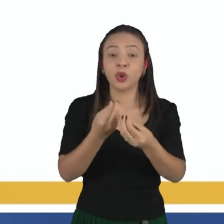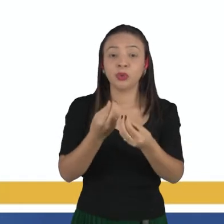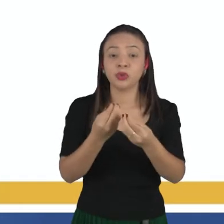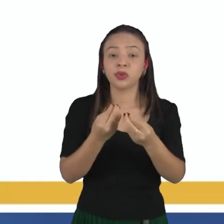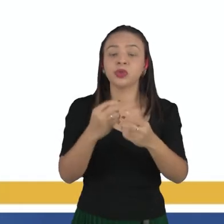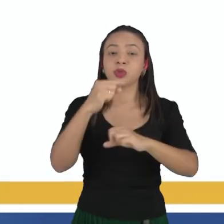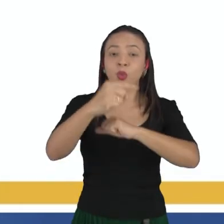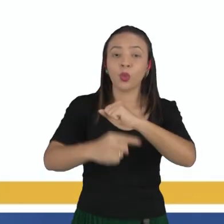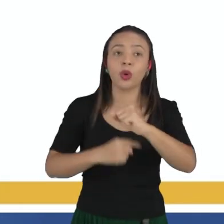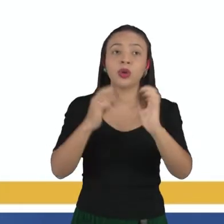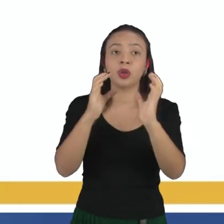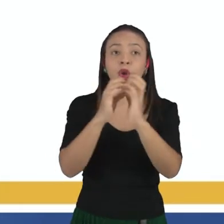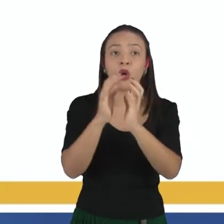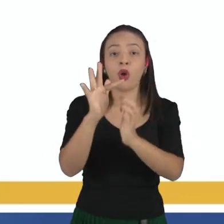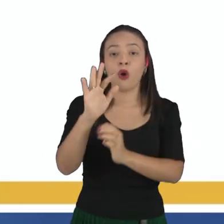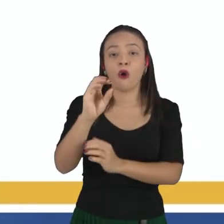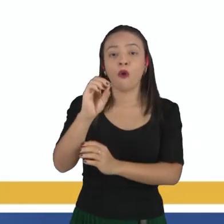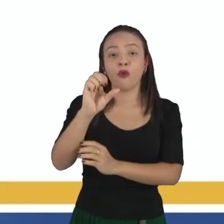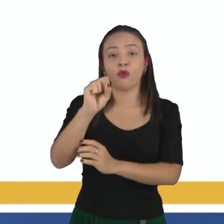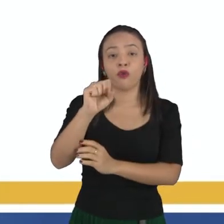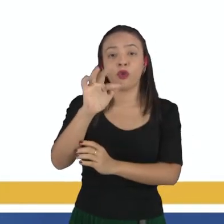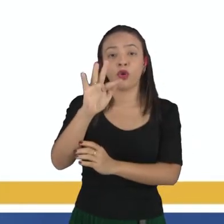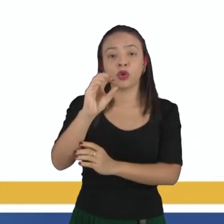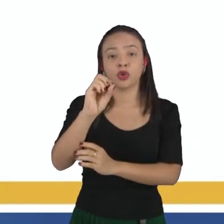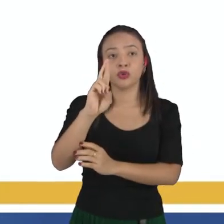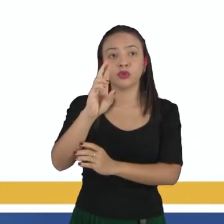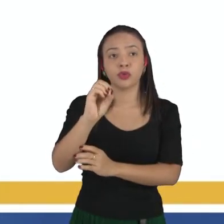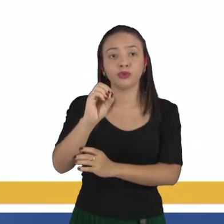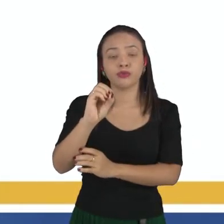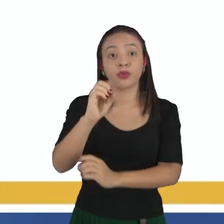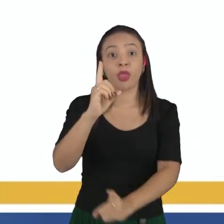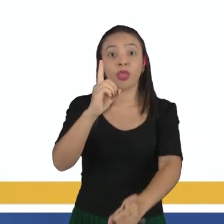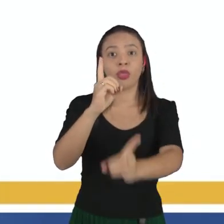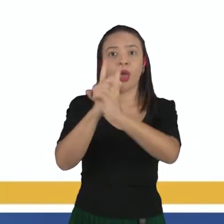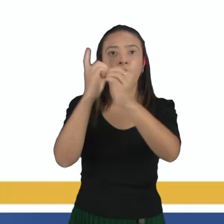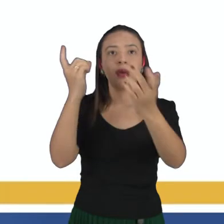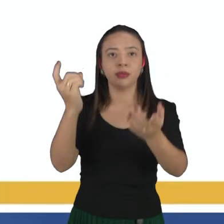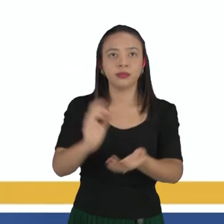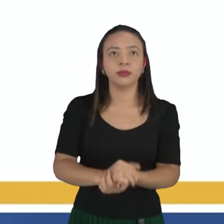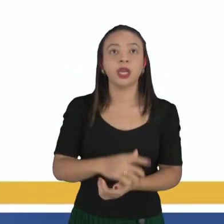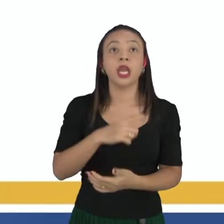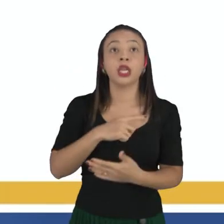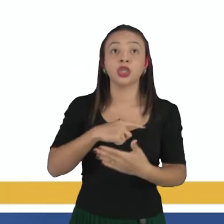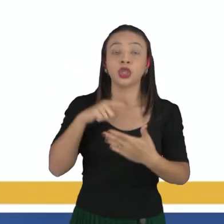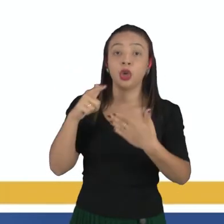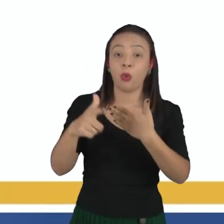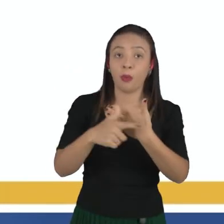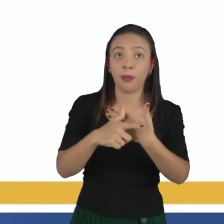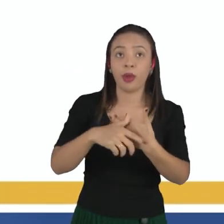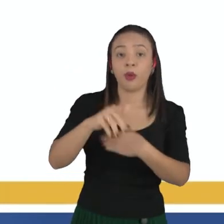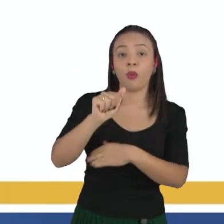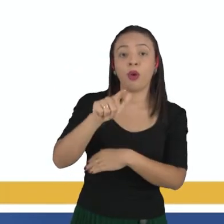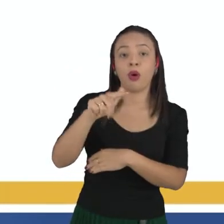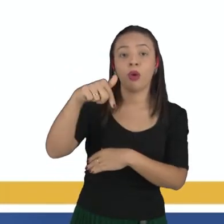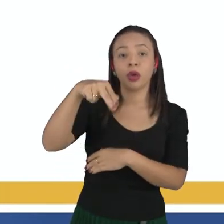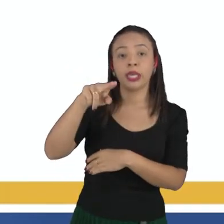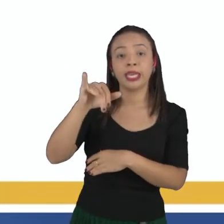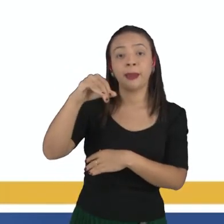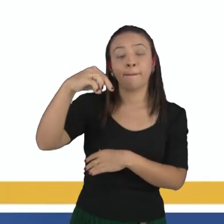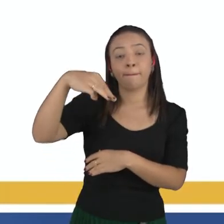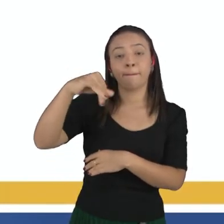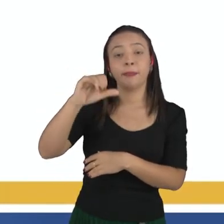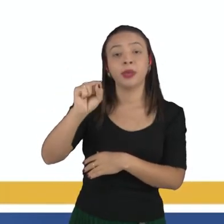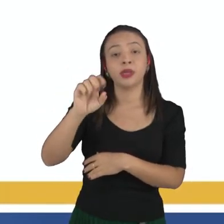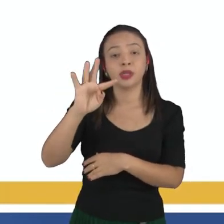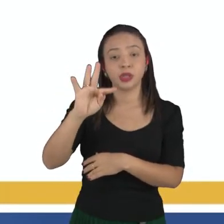químico fósforo, ele foi descoberto por esse alquimista, né, ele tinha um objetivo, os alquimistas, na história da